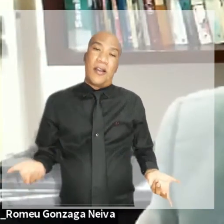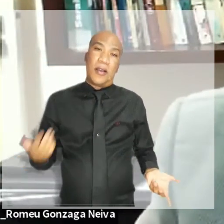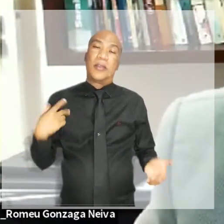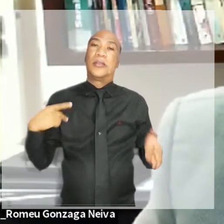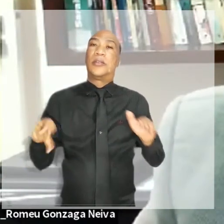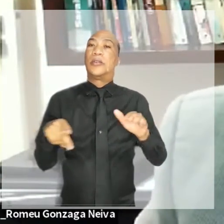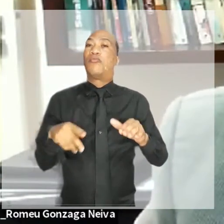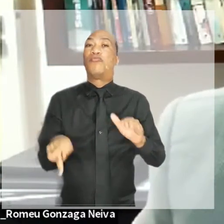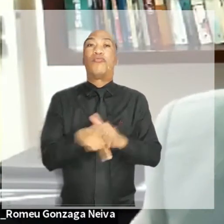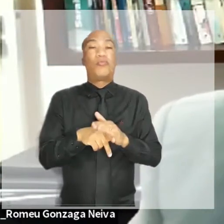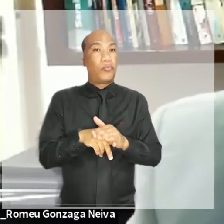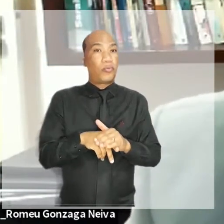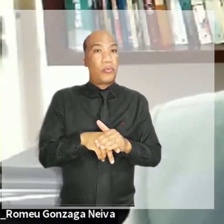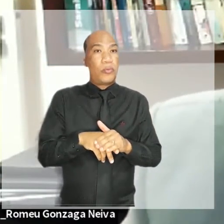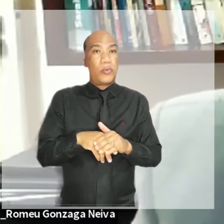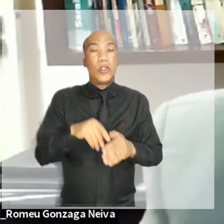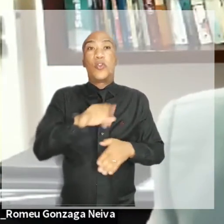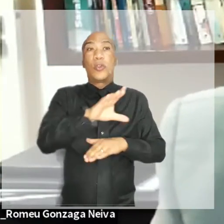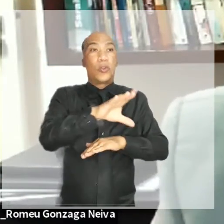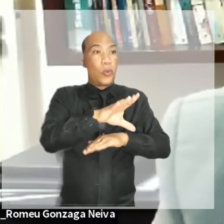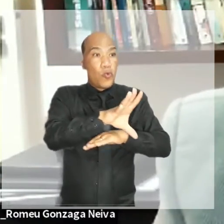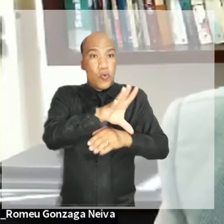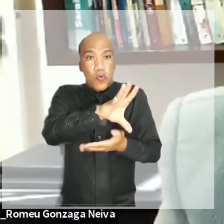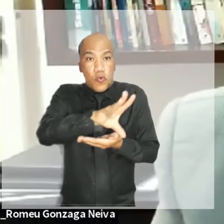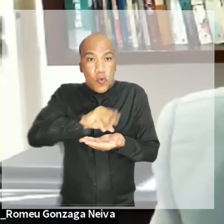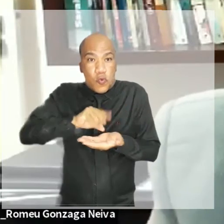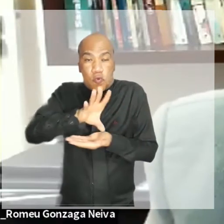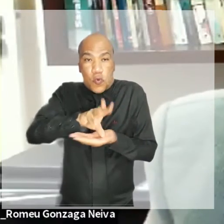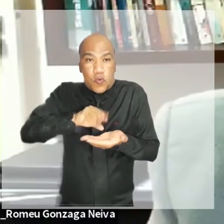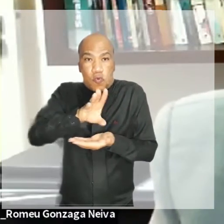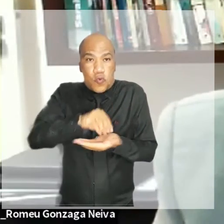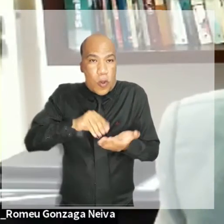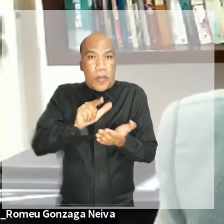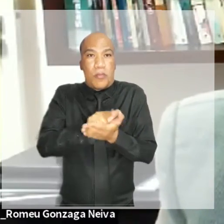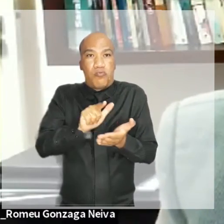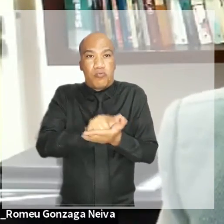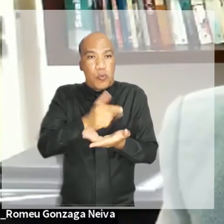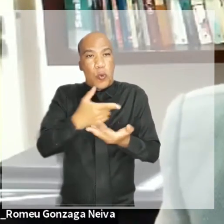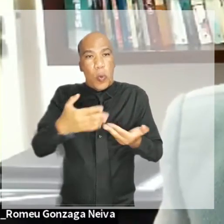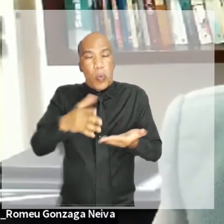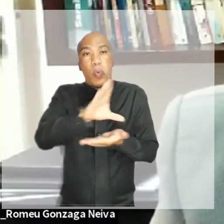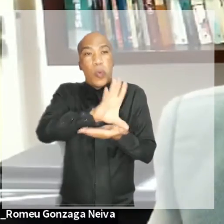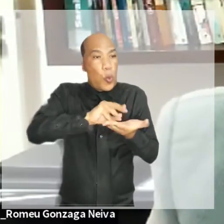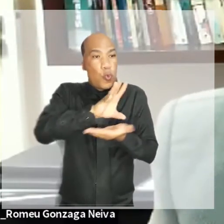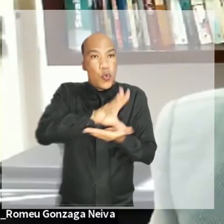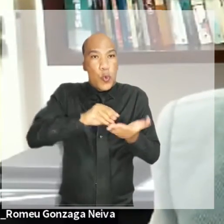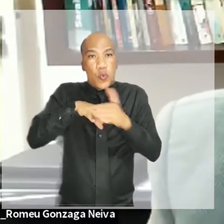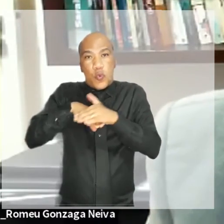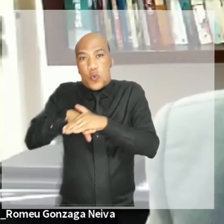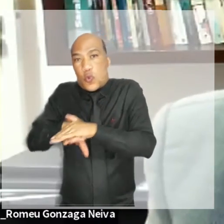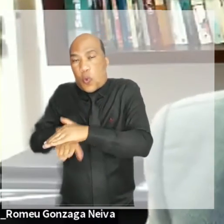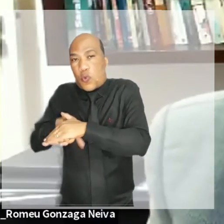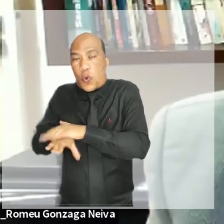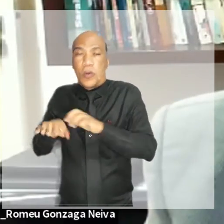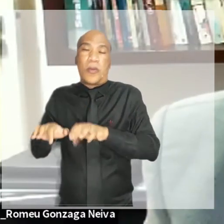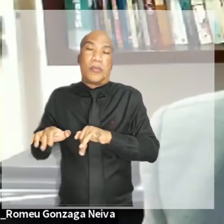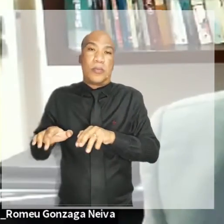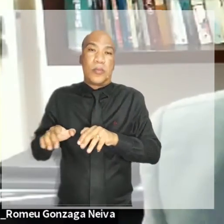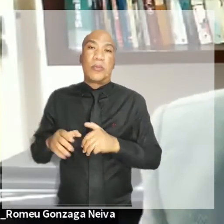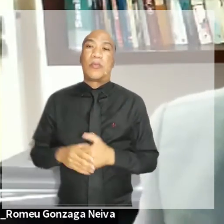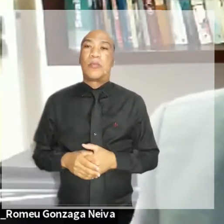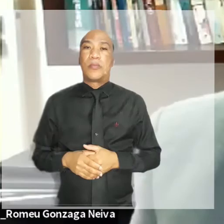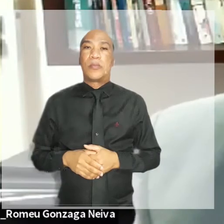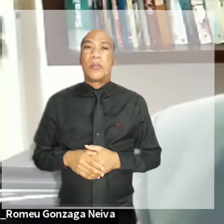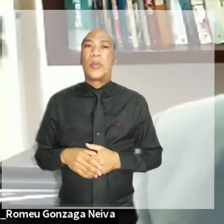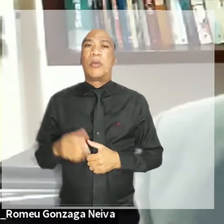no caminho do judiciário digital. Os primeiros passos concretos estão sendo dados